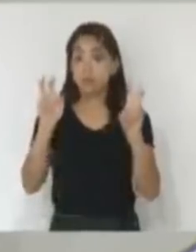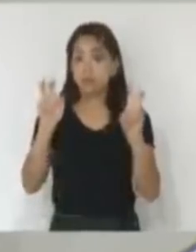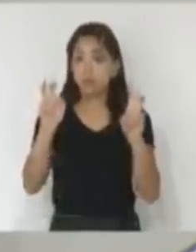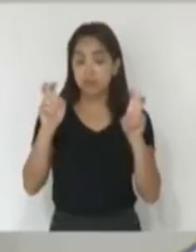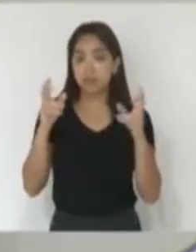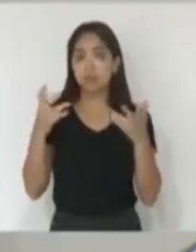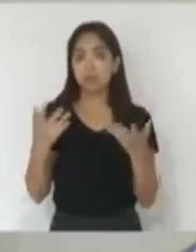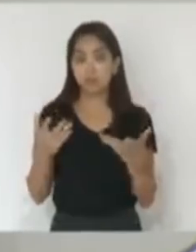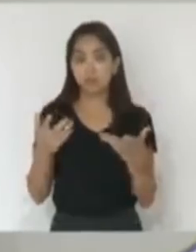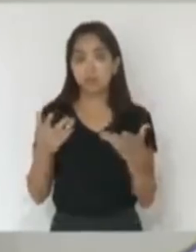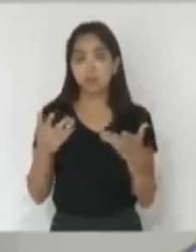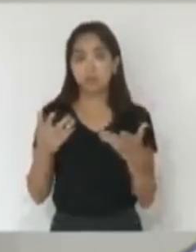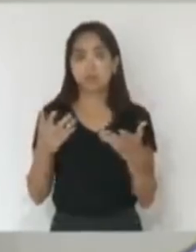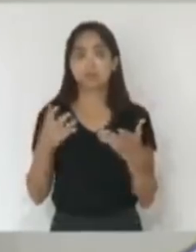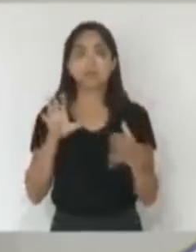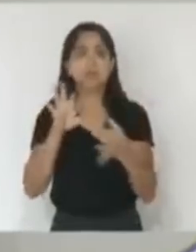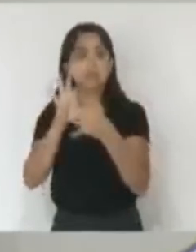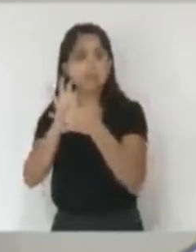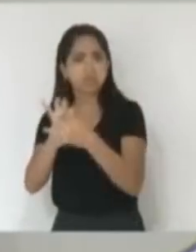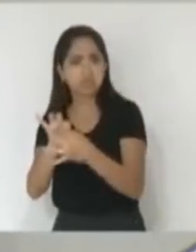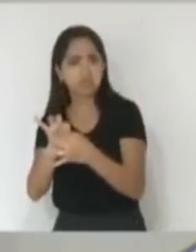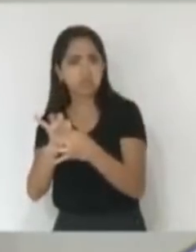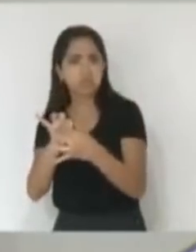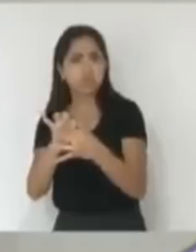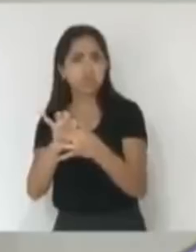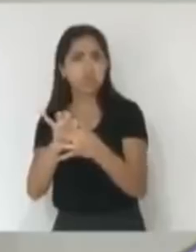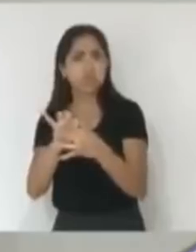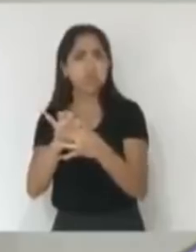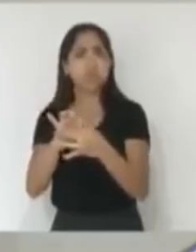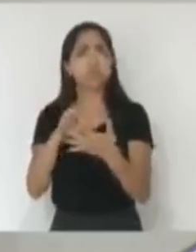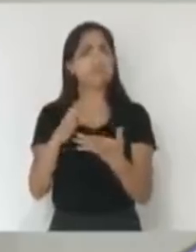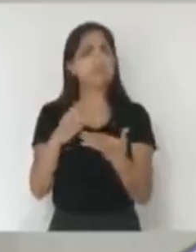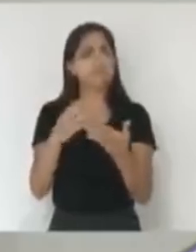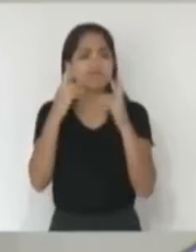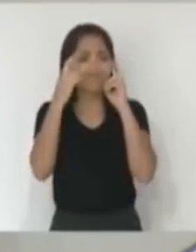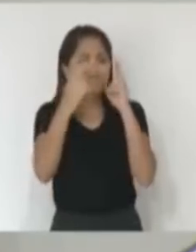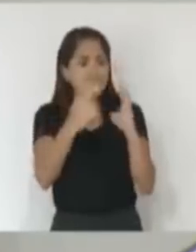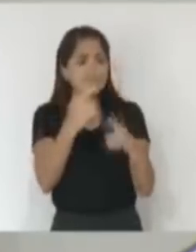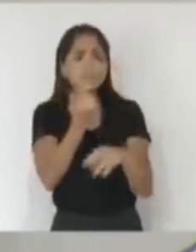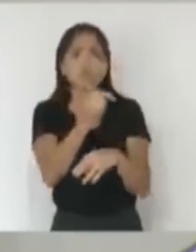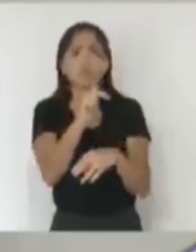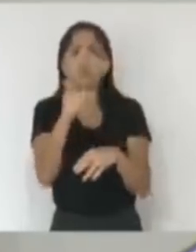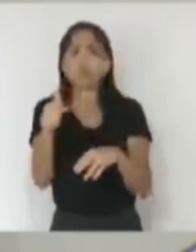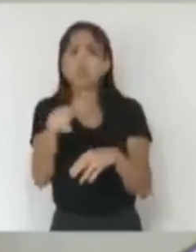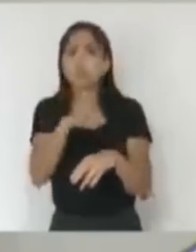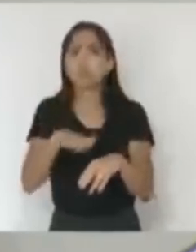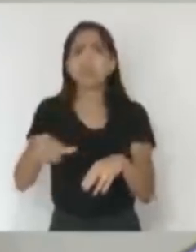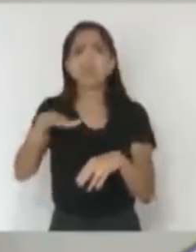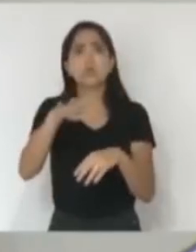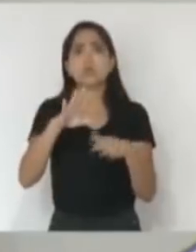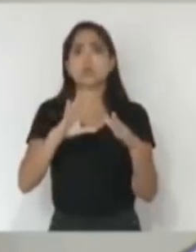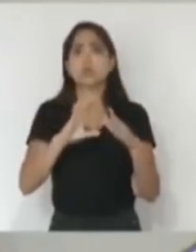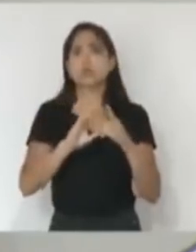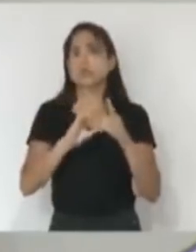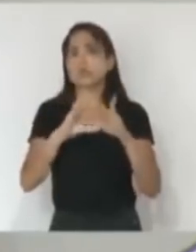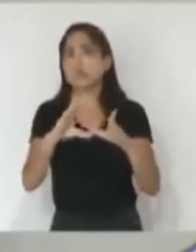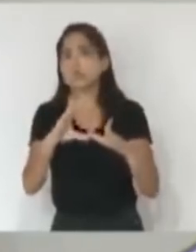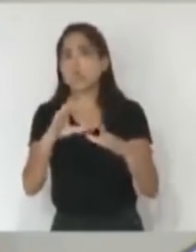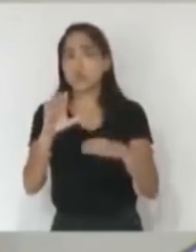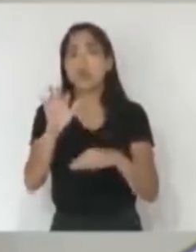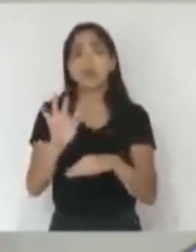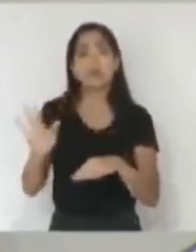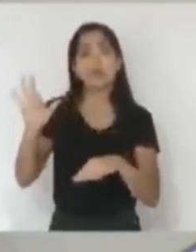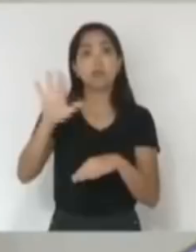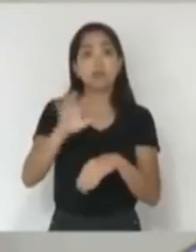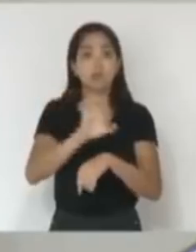tentando colar nos conservadores a peste de truculentos, é um desrespeito em todos os níveis da democracia, federal e estadual,